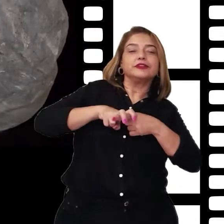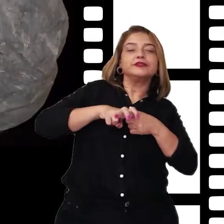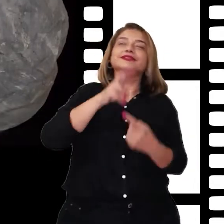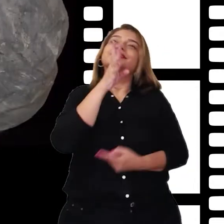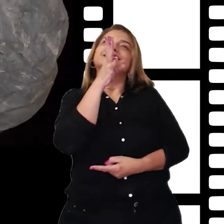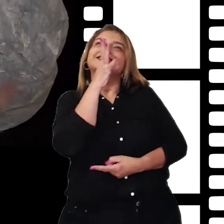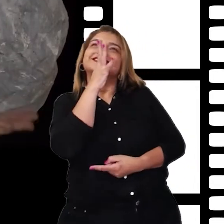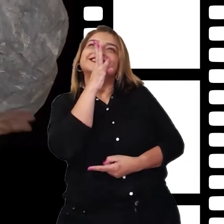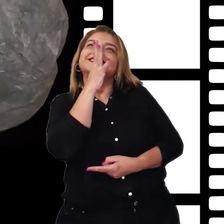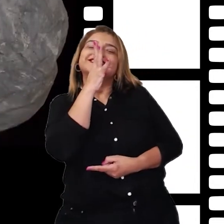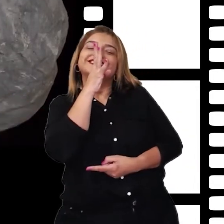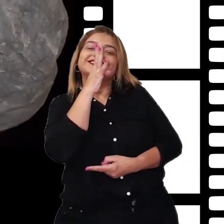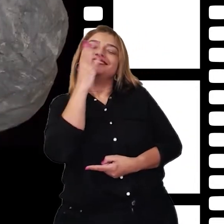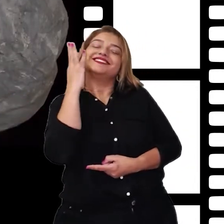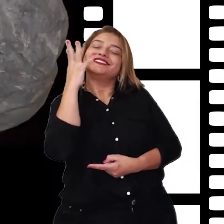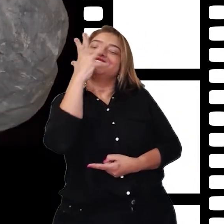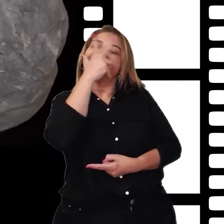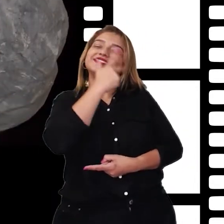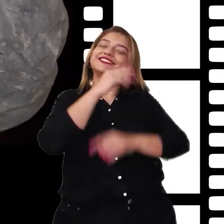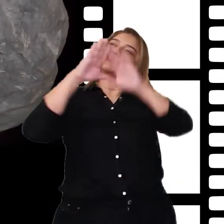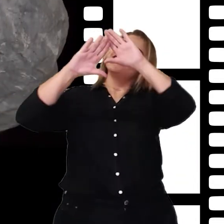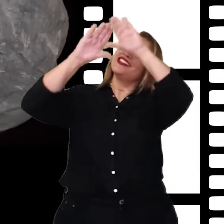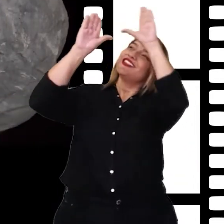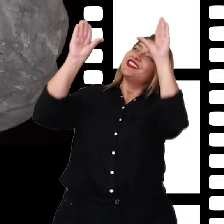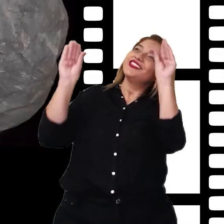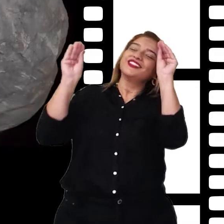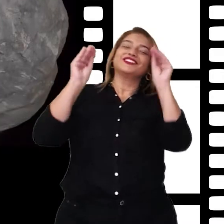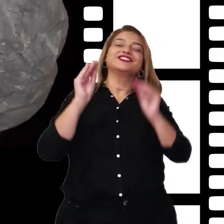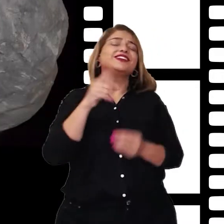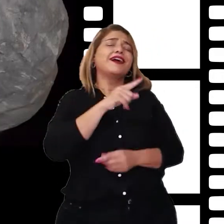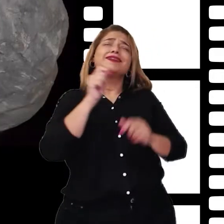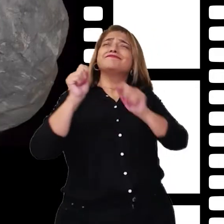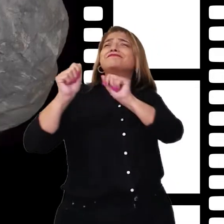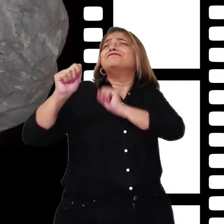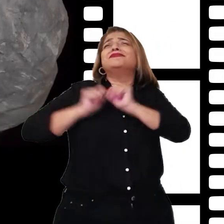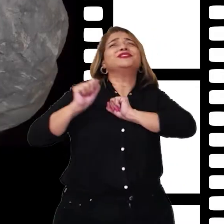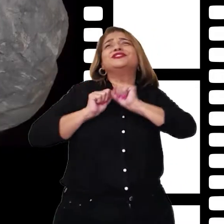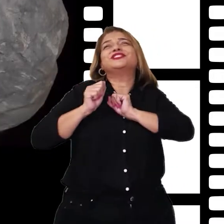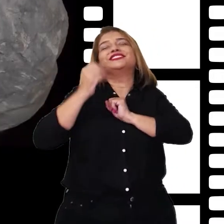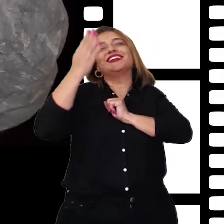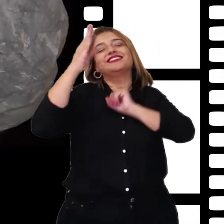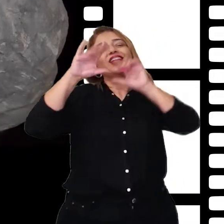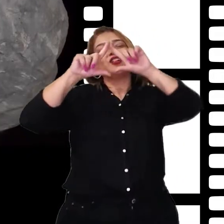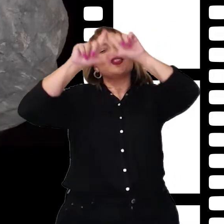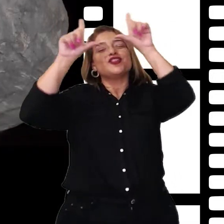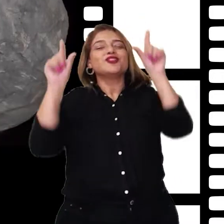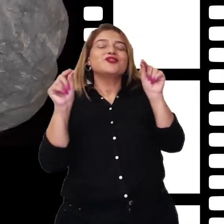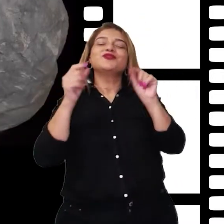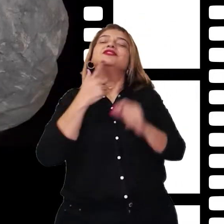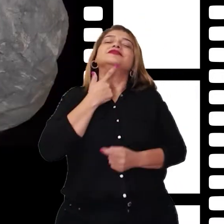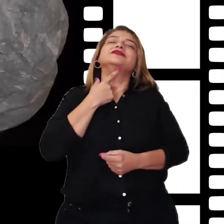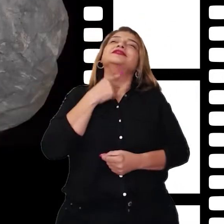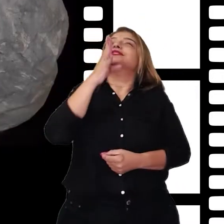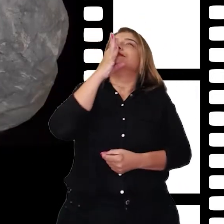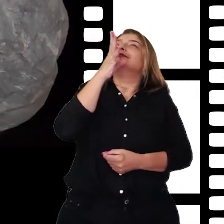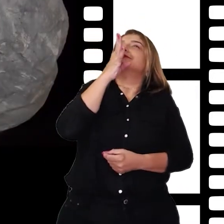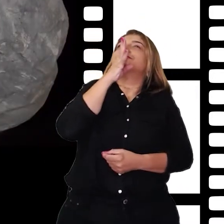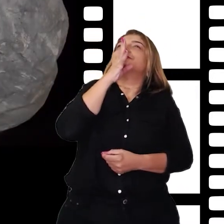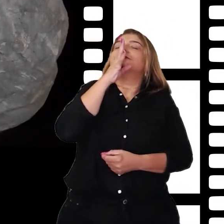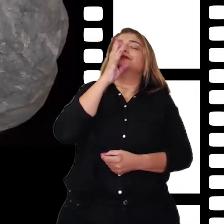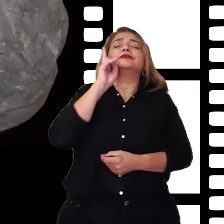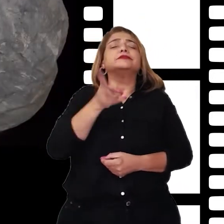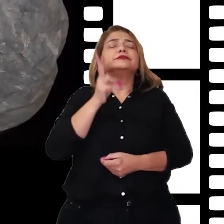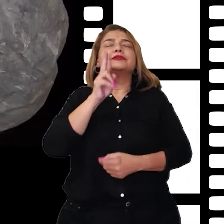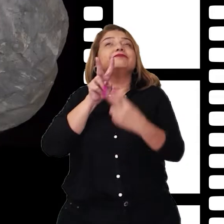admirando a lua. Ele era tão apaixonado por ela, que não conseguia deixar de olhar. Seus olhos